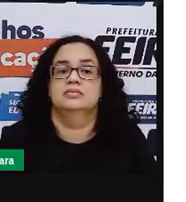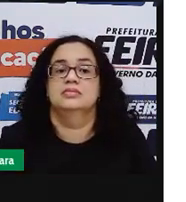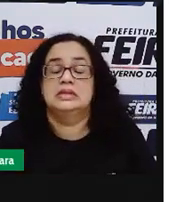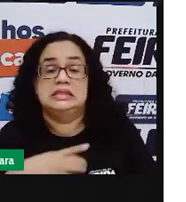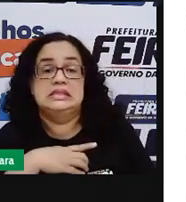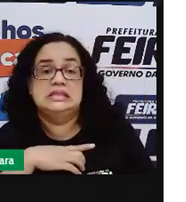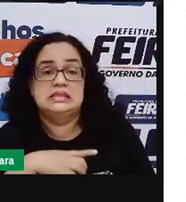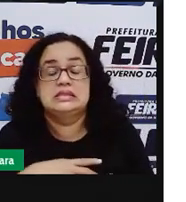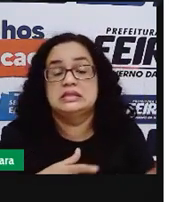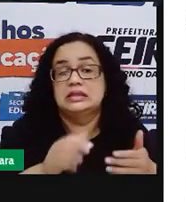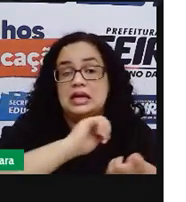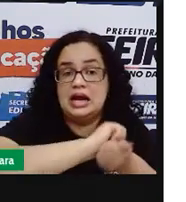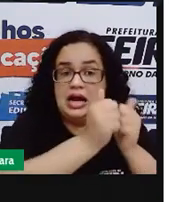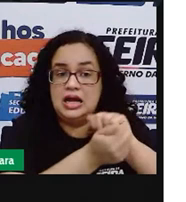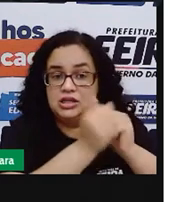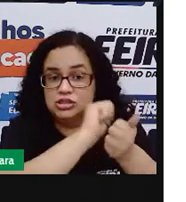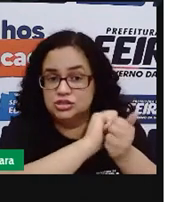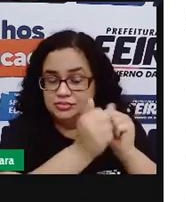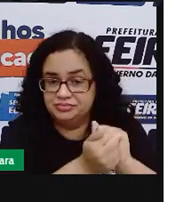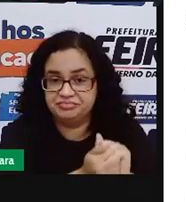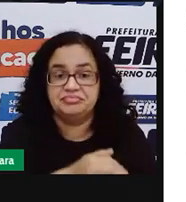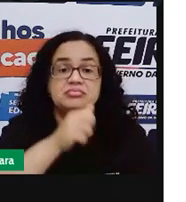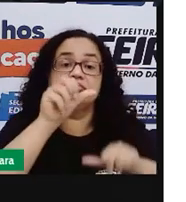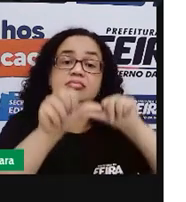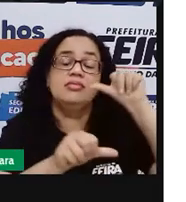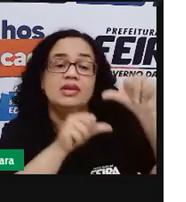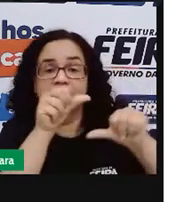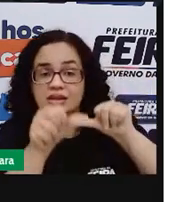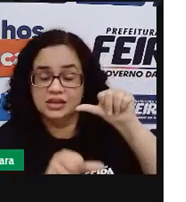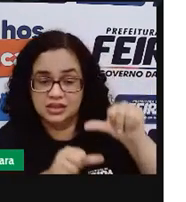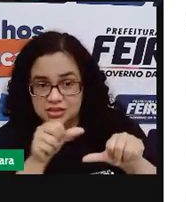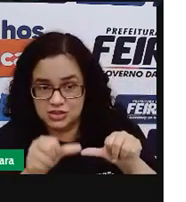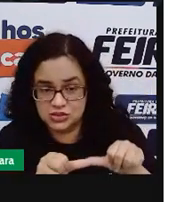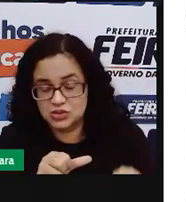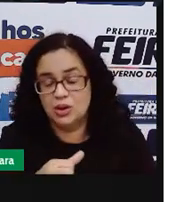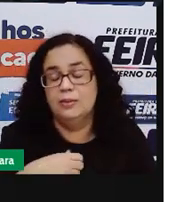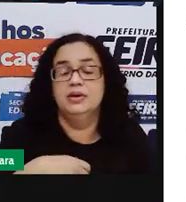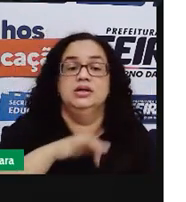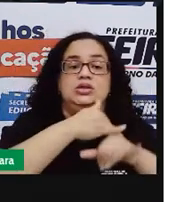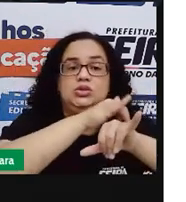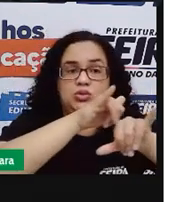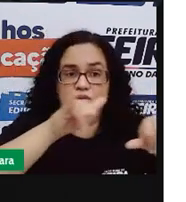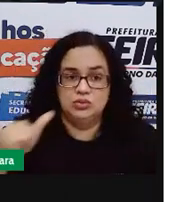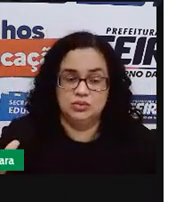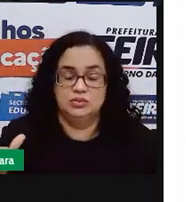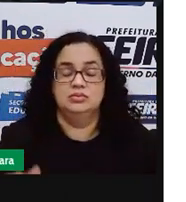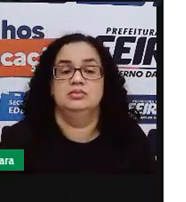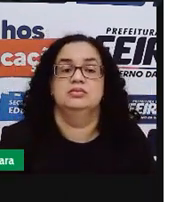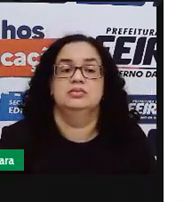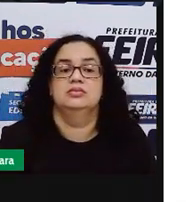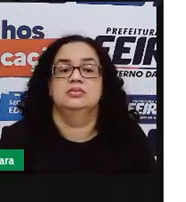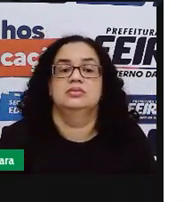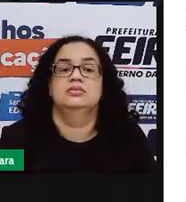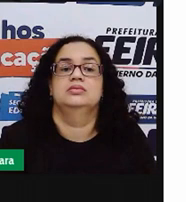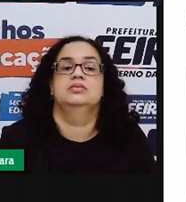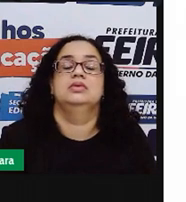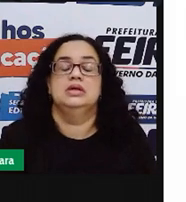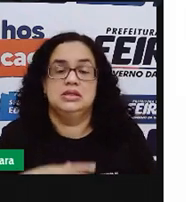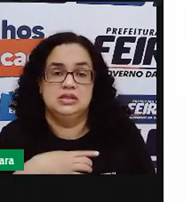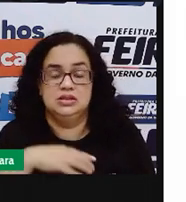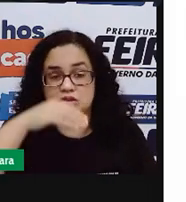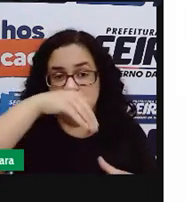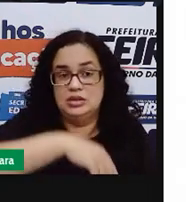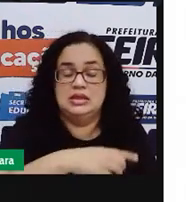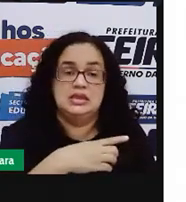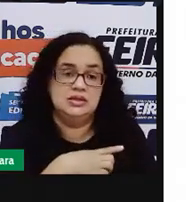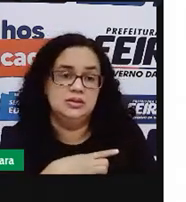transforma. Ela transforma aquele produto. Ela cria dentro de nós